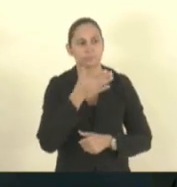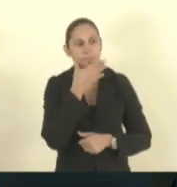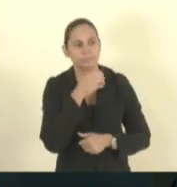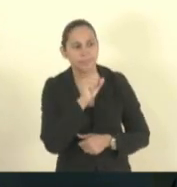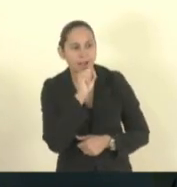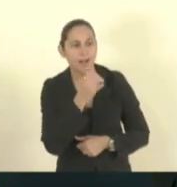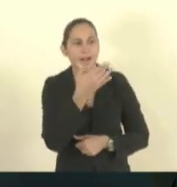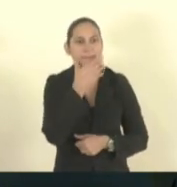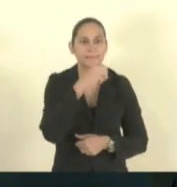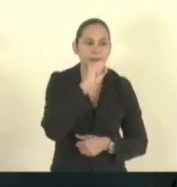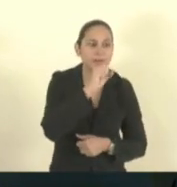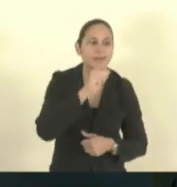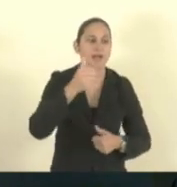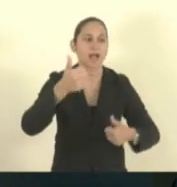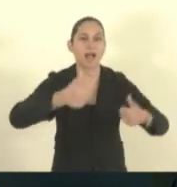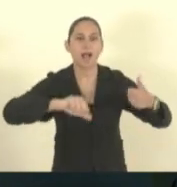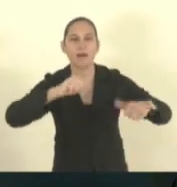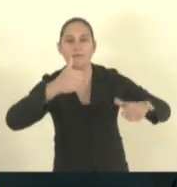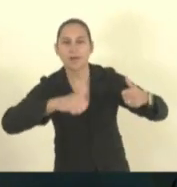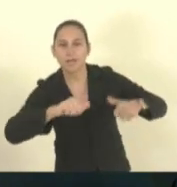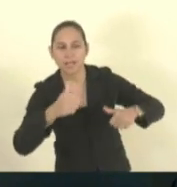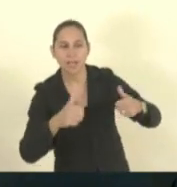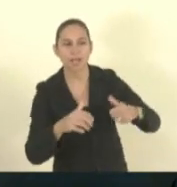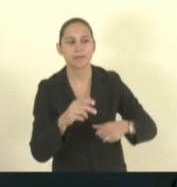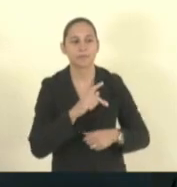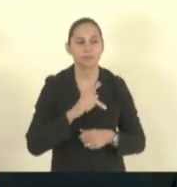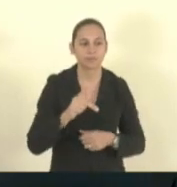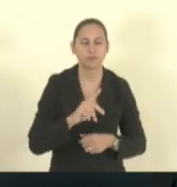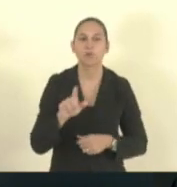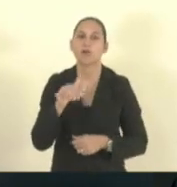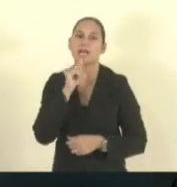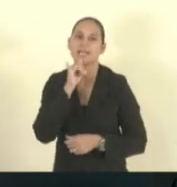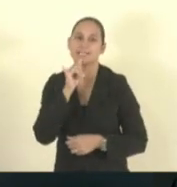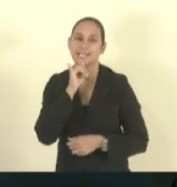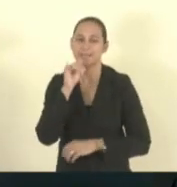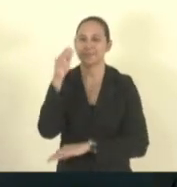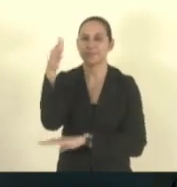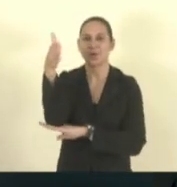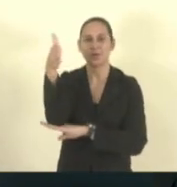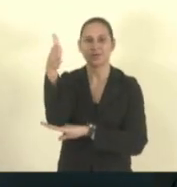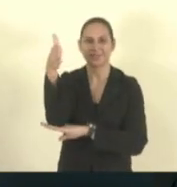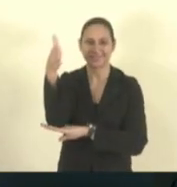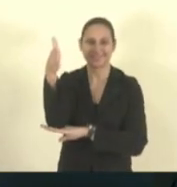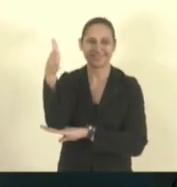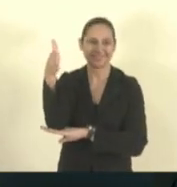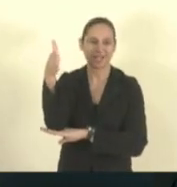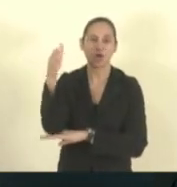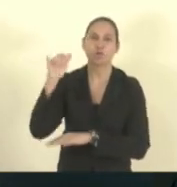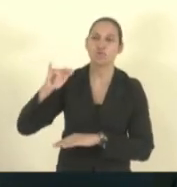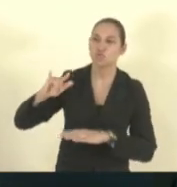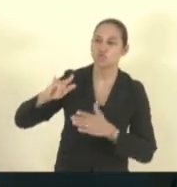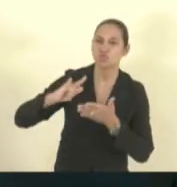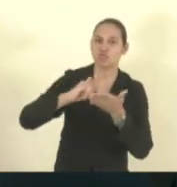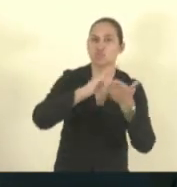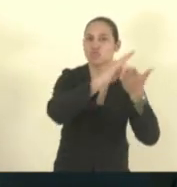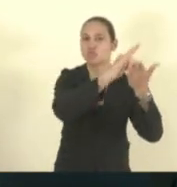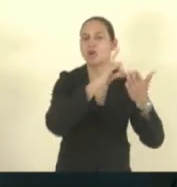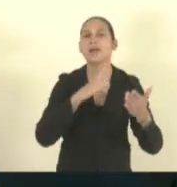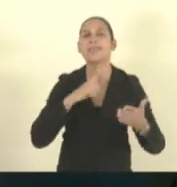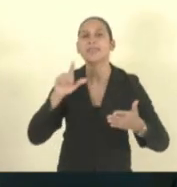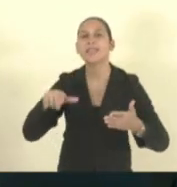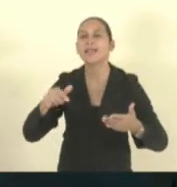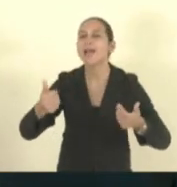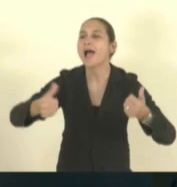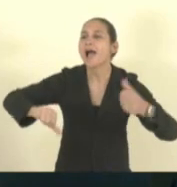avaliação da escola dos professores a gente quando vai num hotel a gente quando vai num voo a gente sempre tem aquele serviço de avaliação você